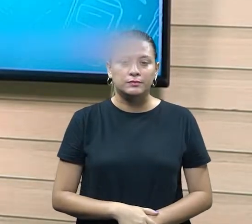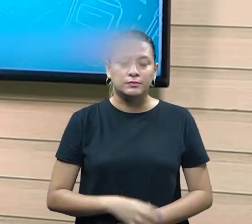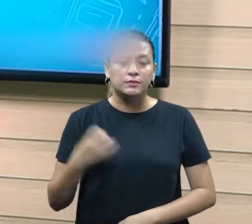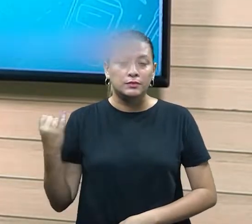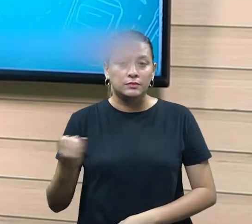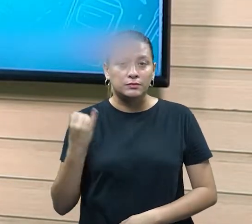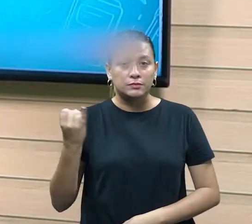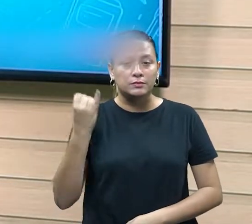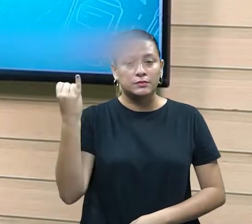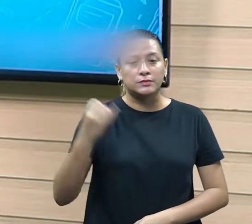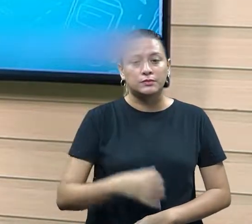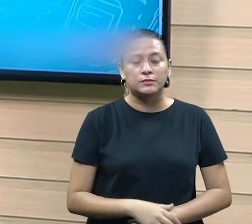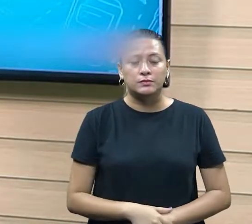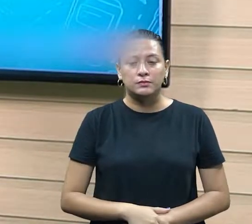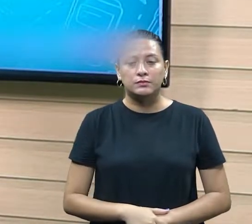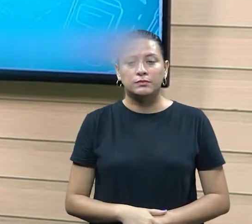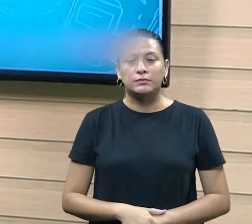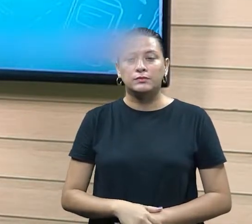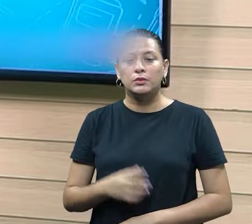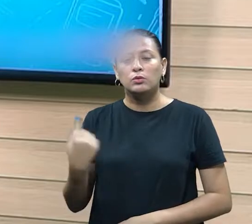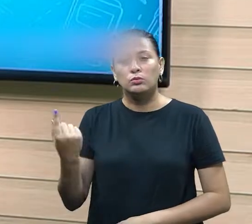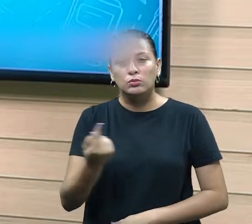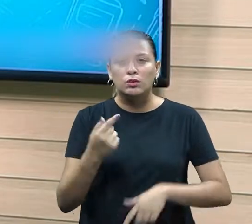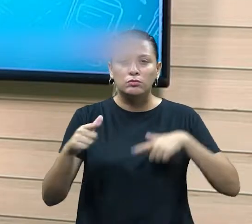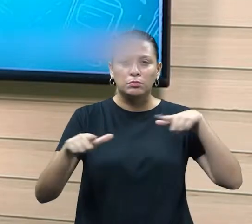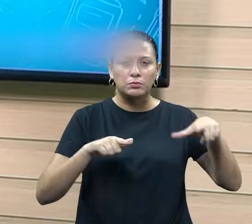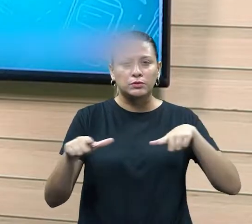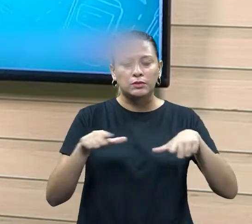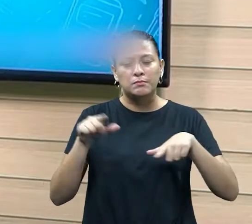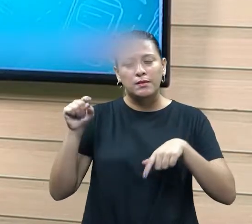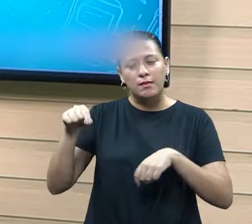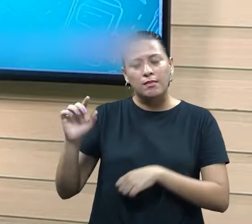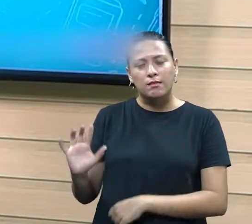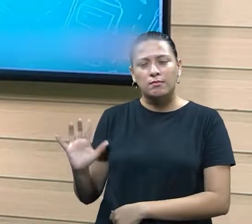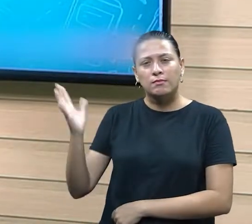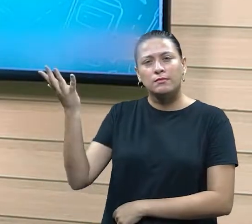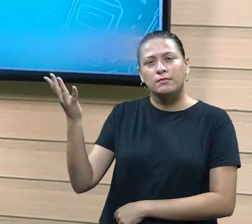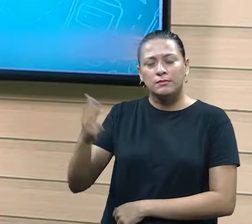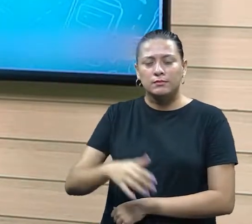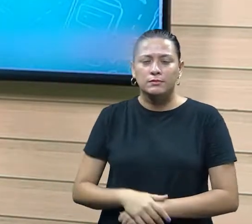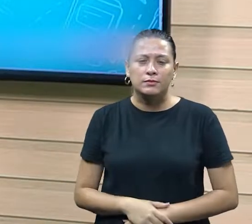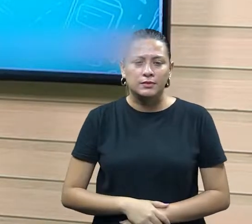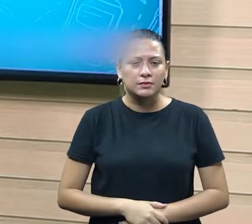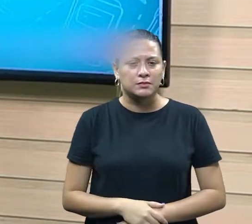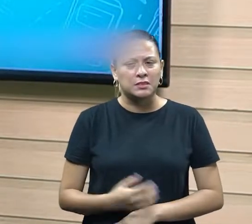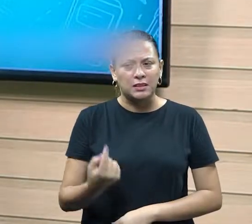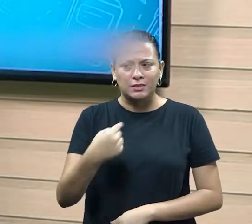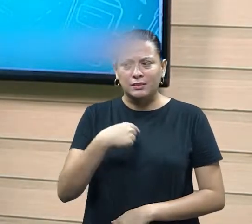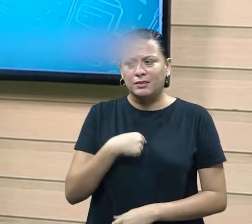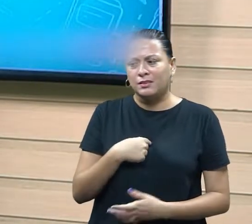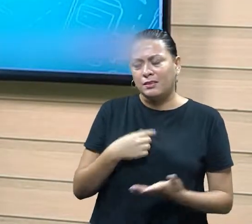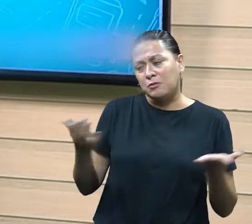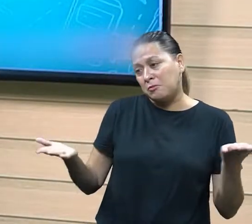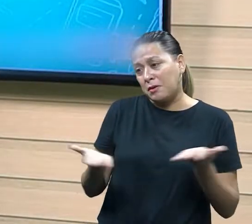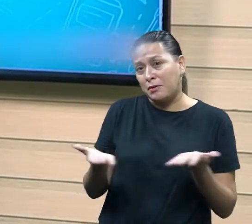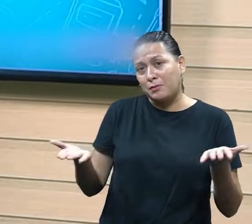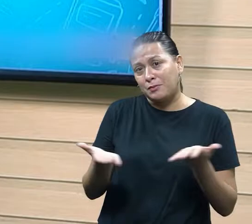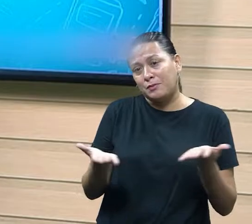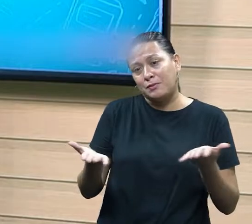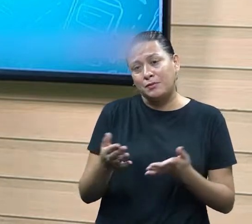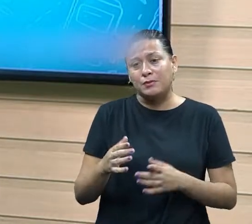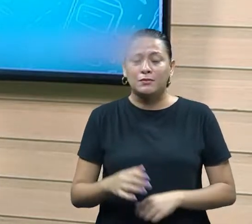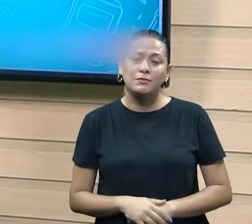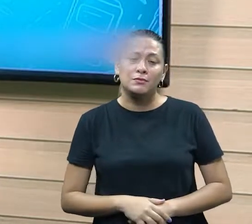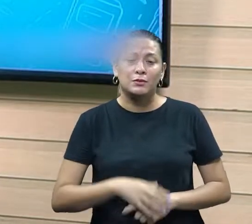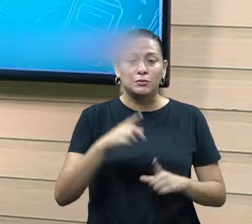salutar, né? Para que a gente possa, quando for trabalhar na questão do evento, a gente sempre vai se deparar, ah, será que eu sou, será que estou nesse